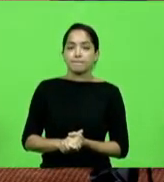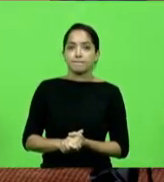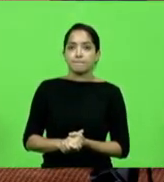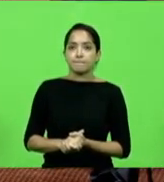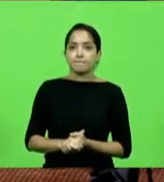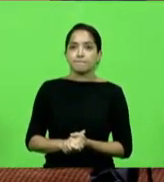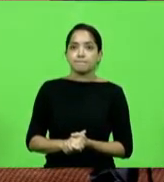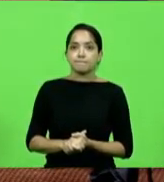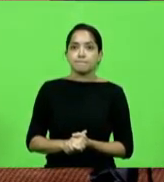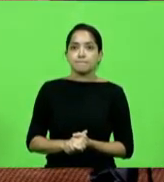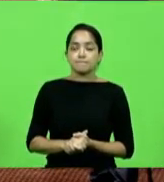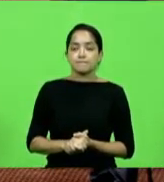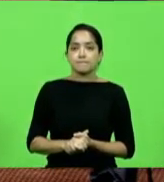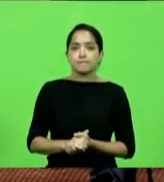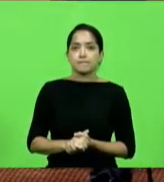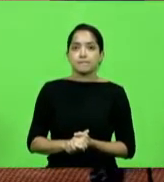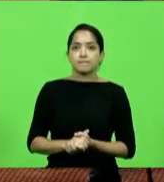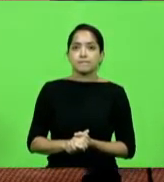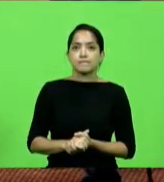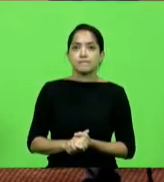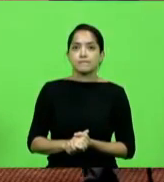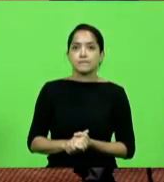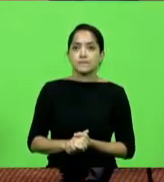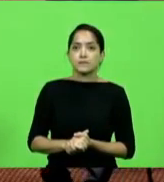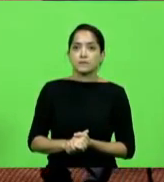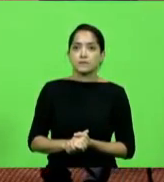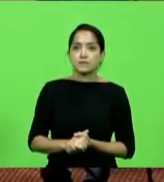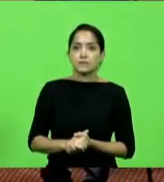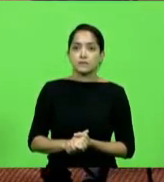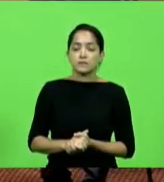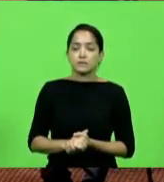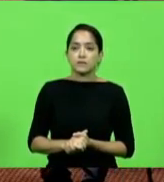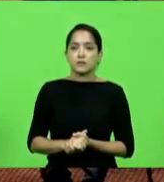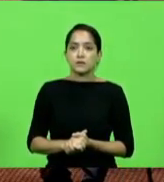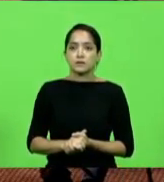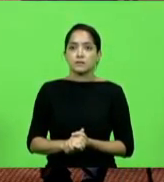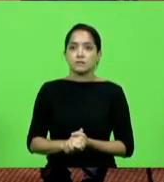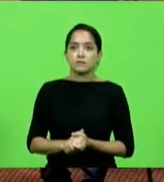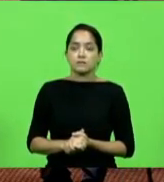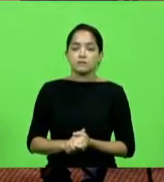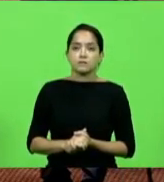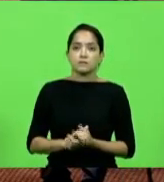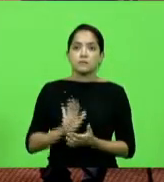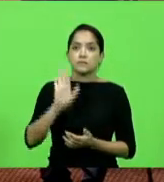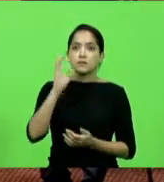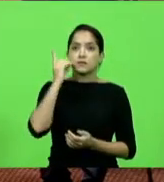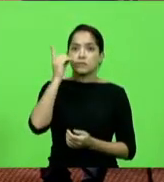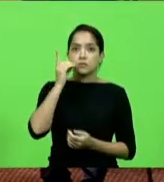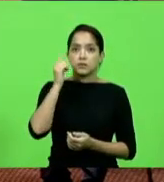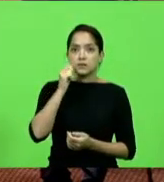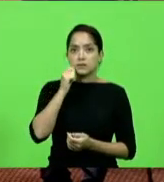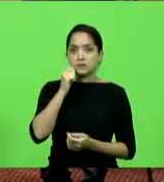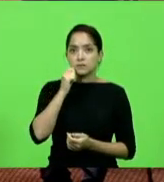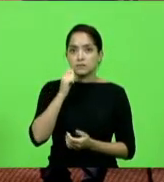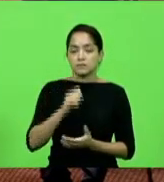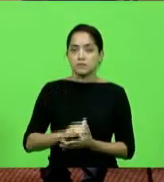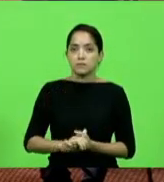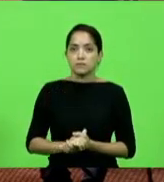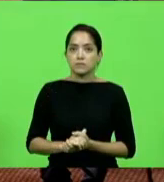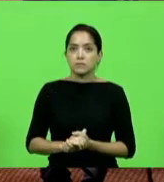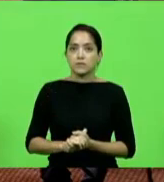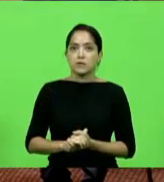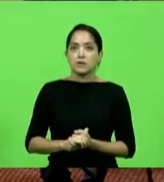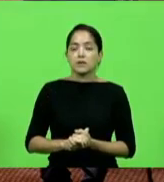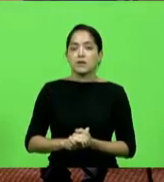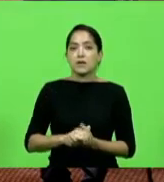Senhor presidente, para discutir, por favor. Para discutir com a palavra a deputada Ana Campagnolo. Senhores, eu ouvi atentamente